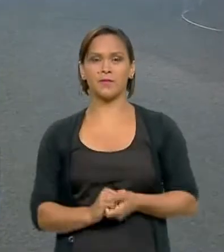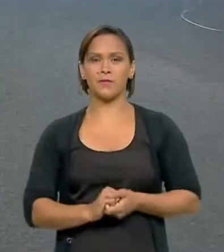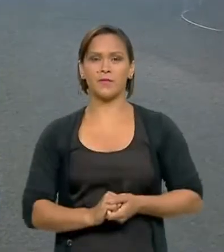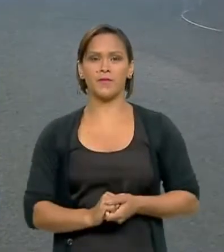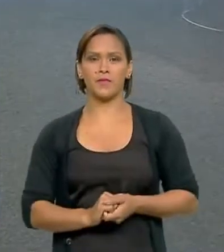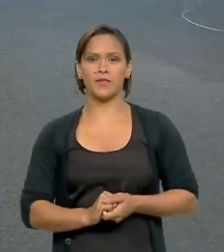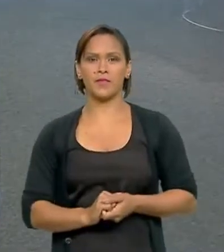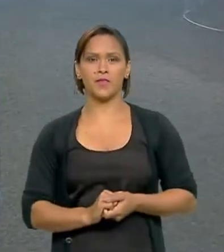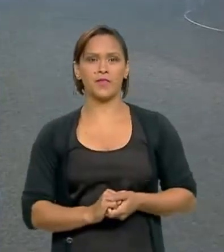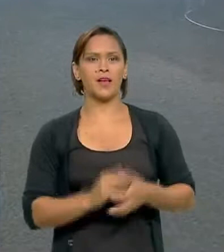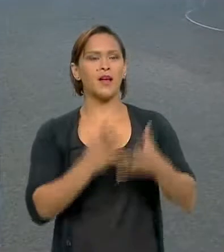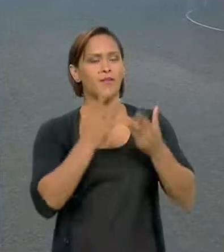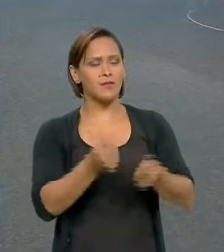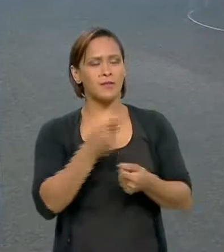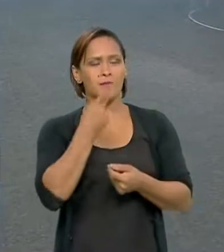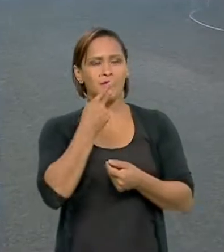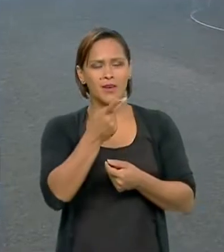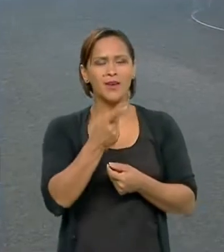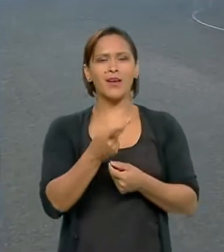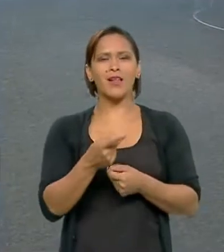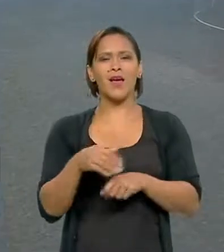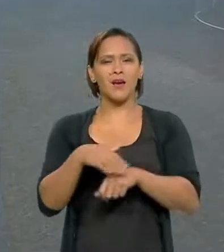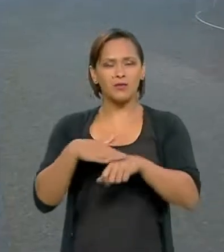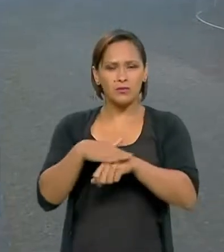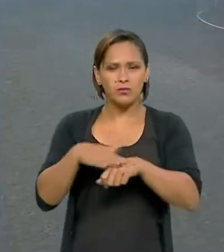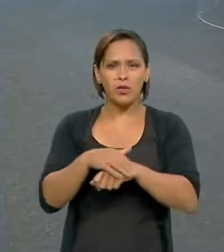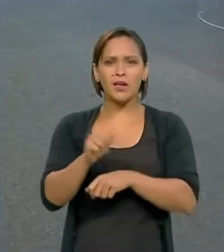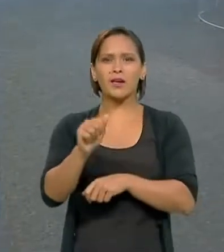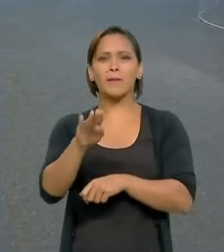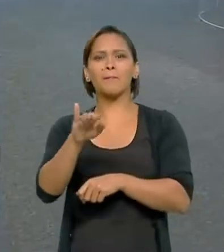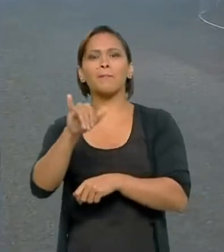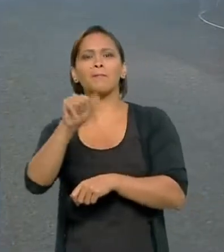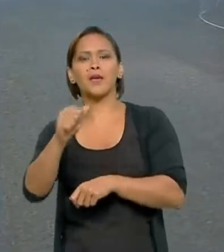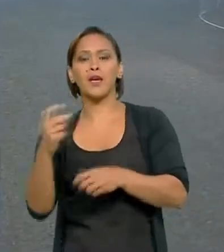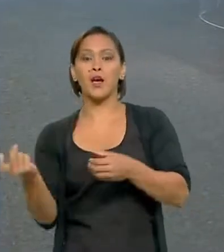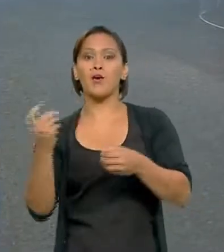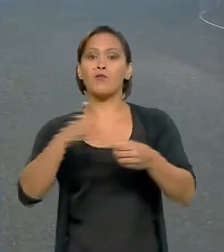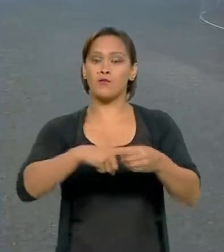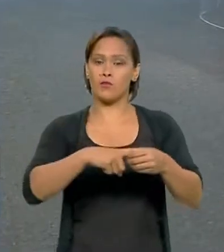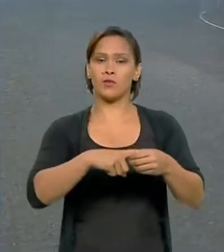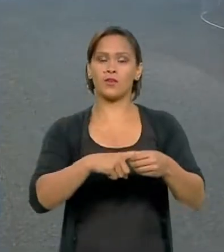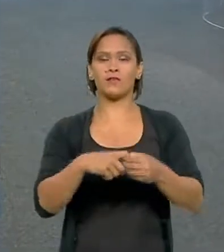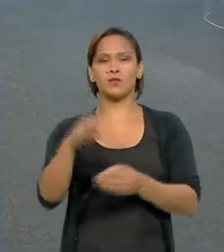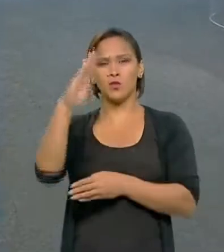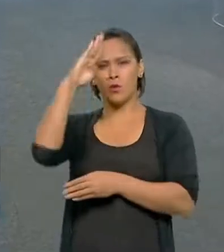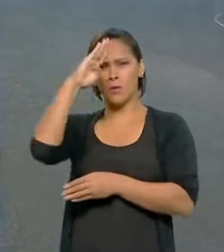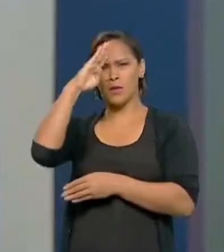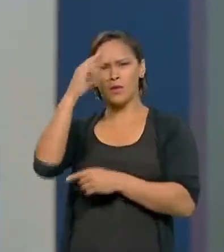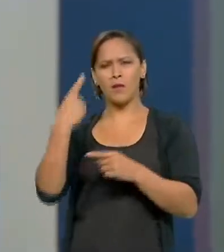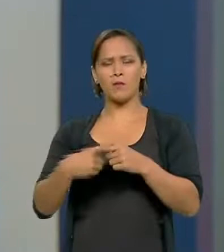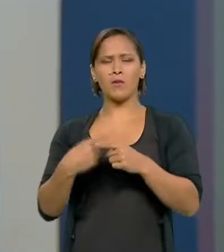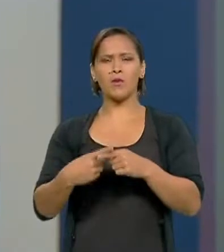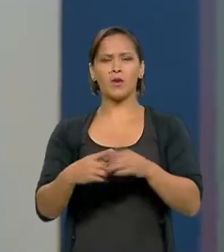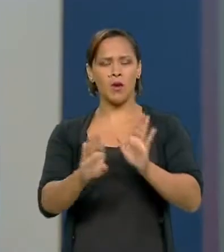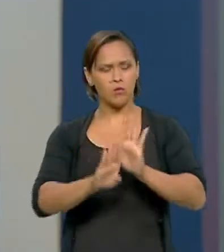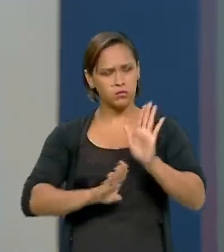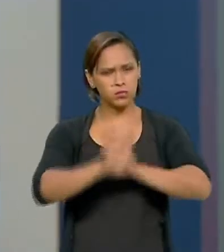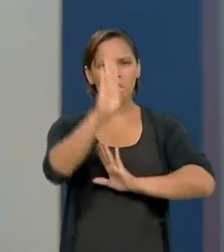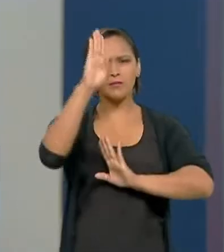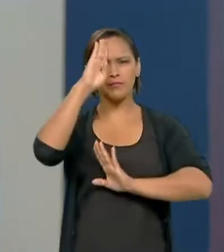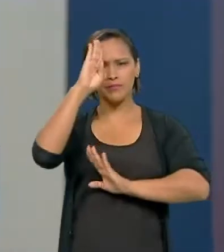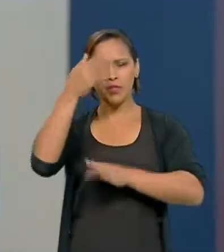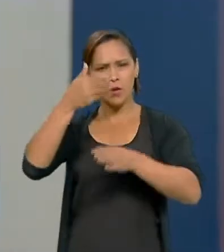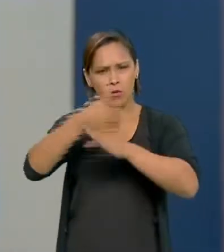imagino falar bastante da ABIN aqui hoje, general? Eu queria voltar a falar um pouquinho dos militares com o senhor, porque o Exército tem uma contribuição